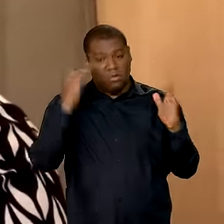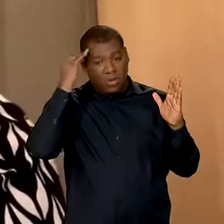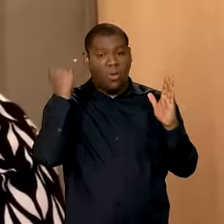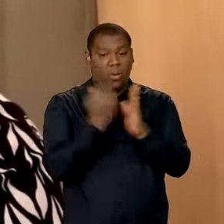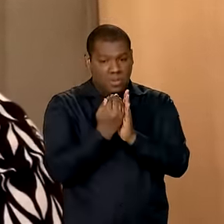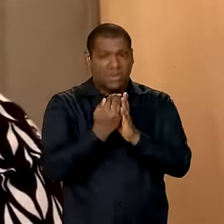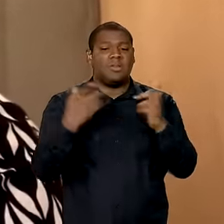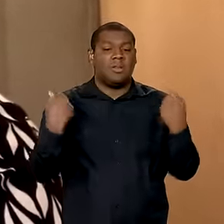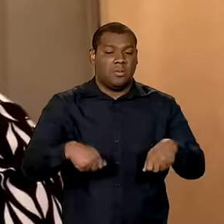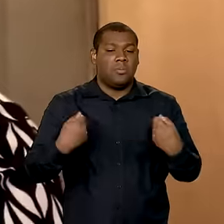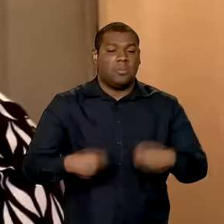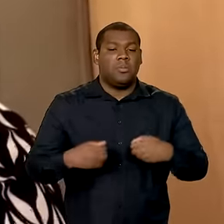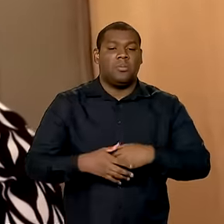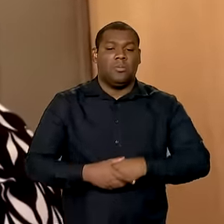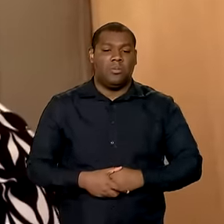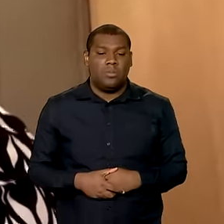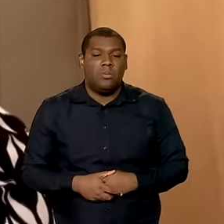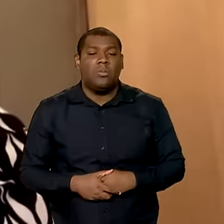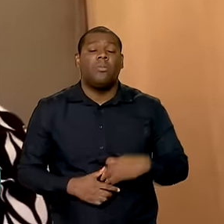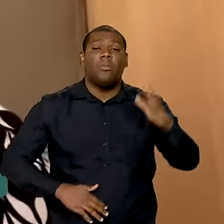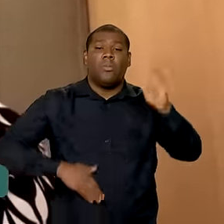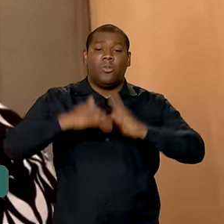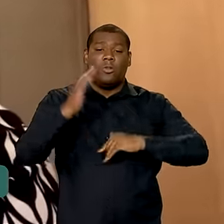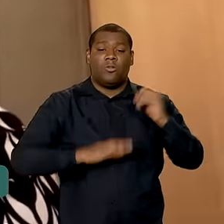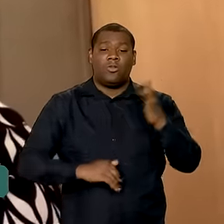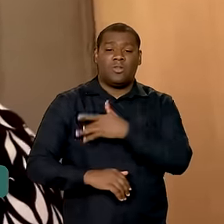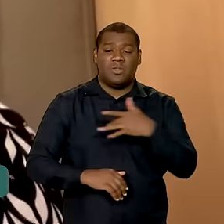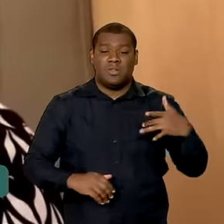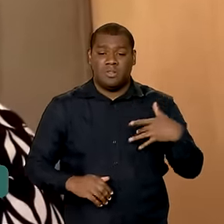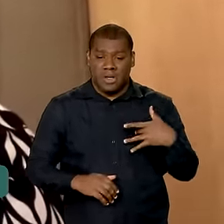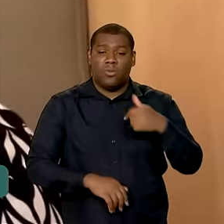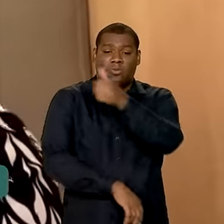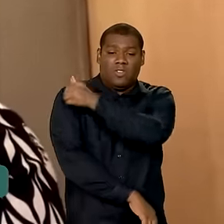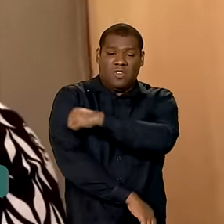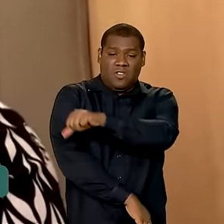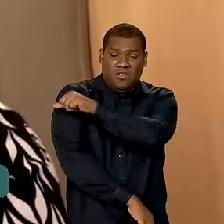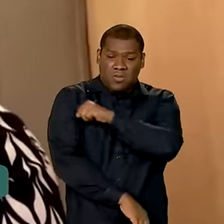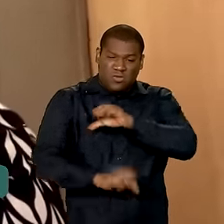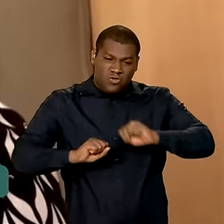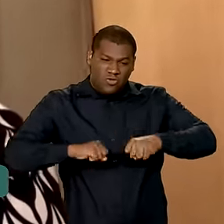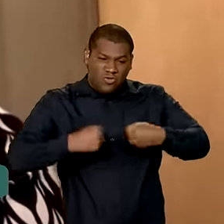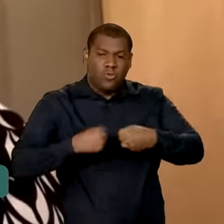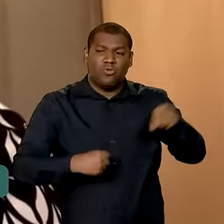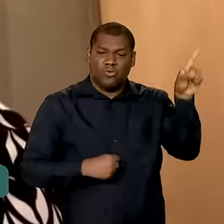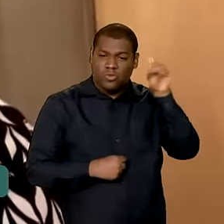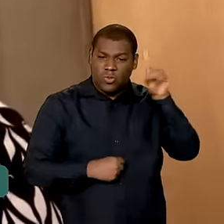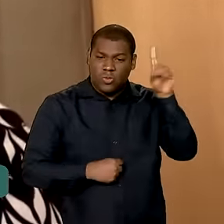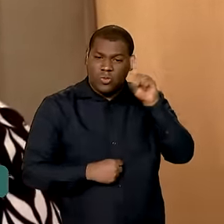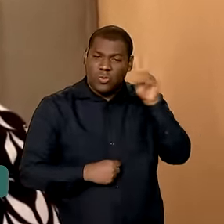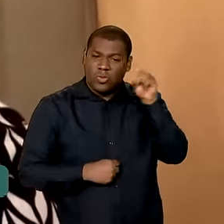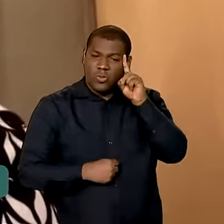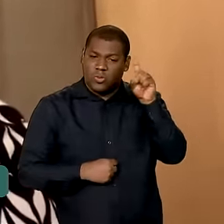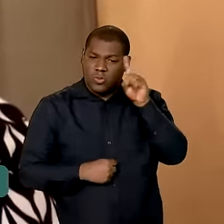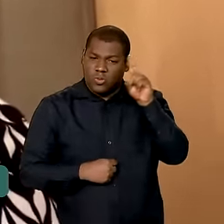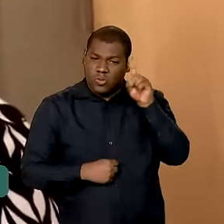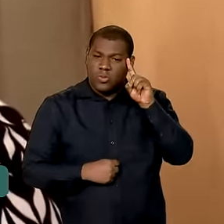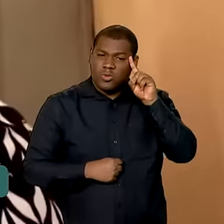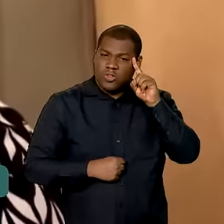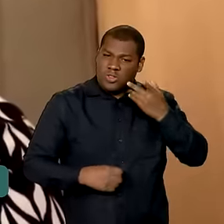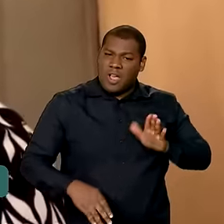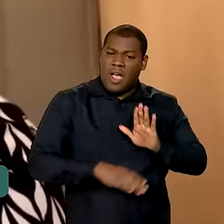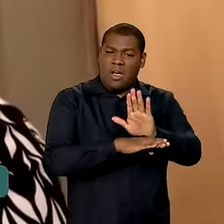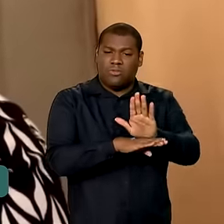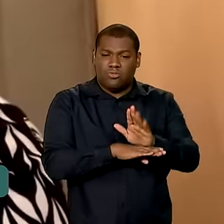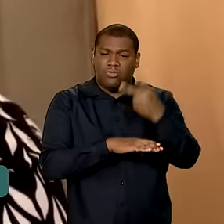medicações cheguem, profissionais que se dedicam diariamente em explicar e engajar esses pacientes